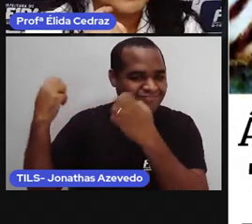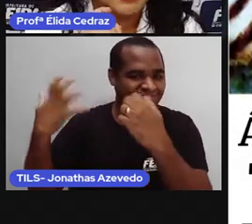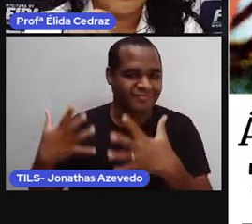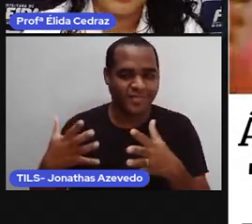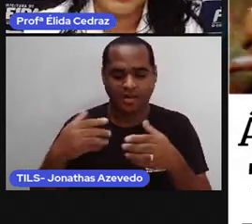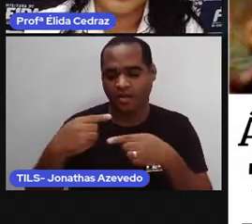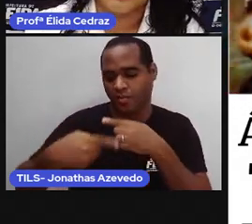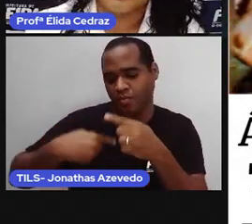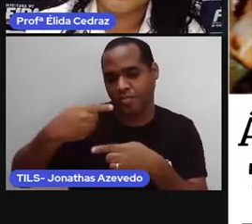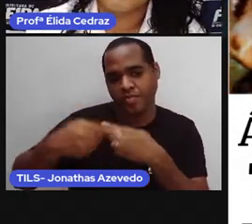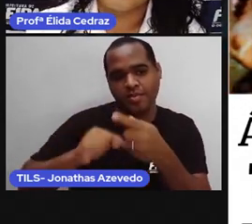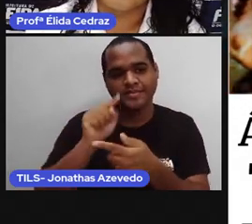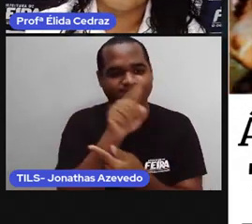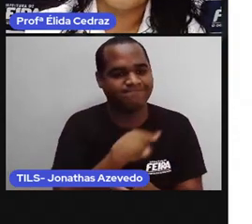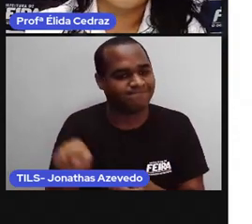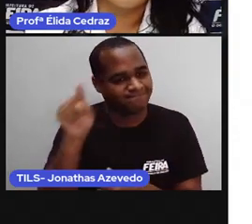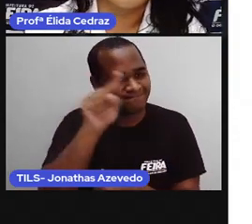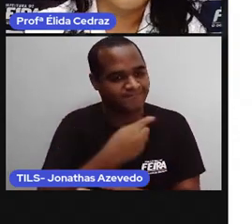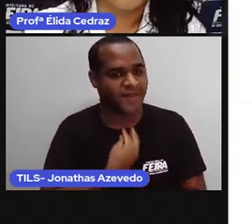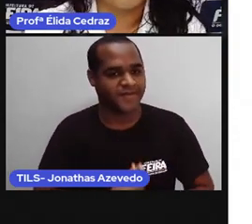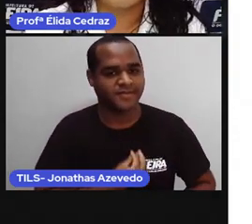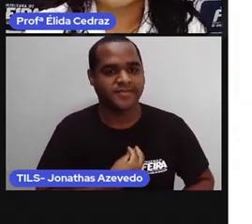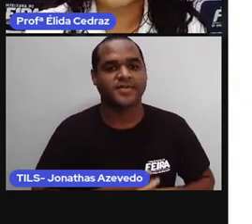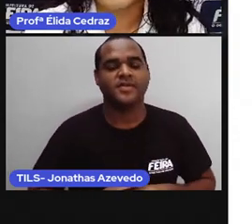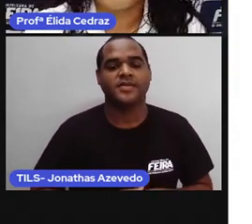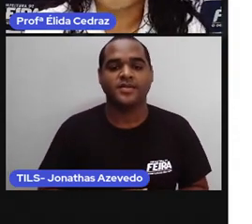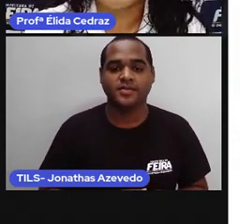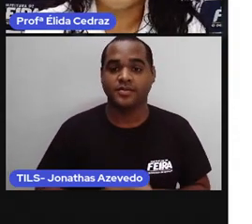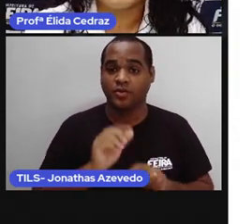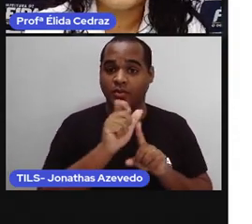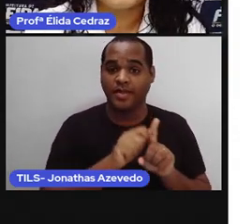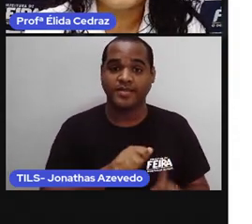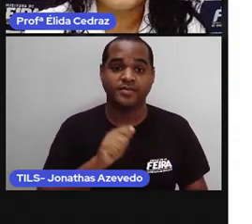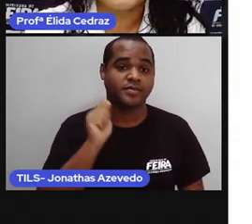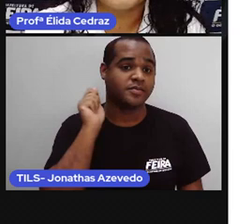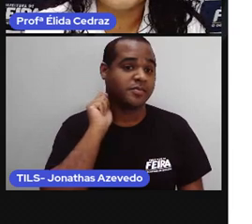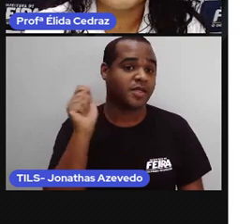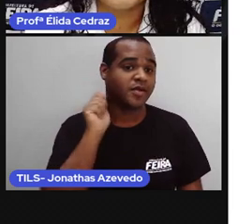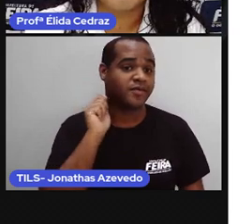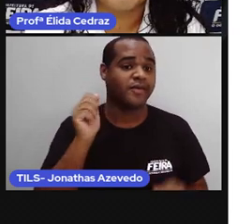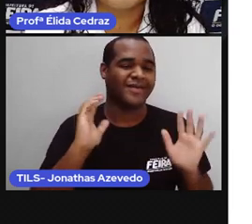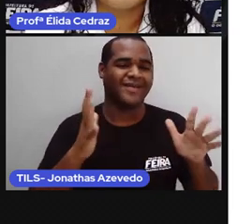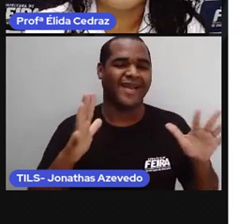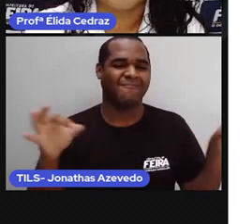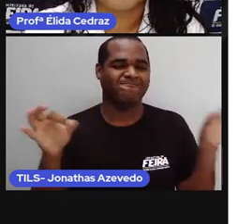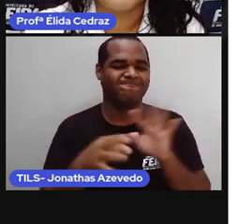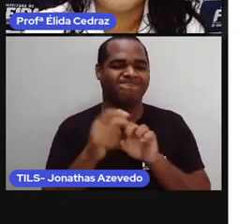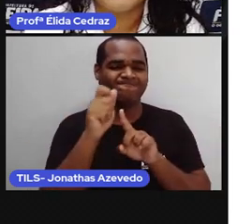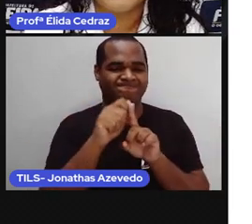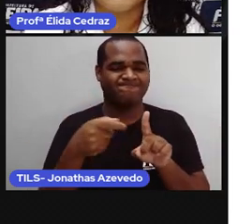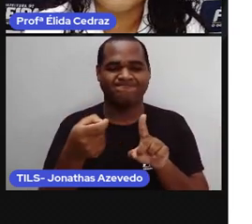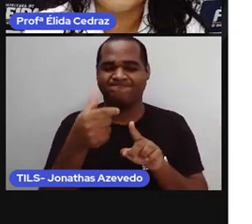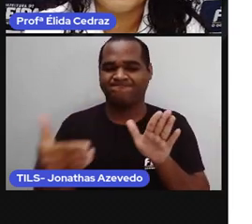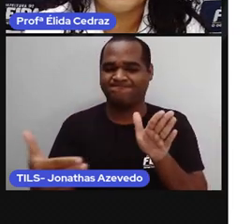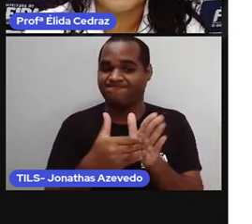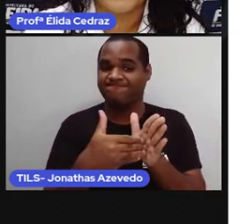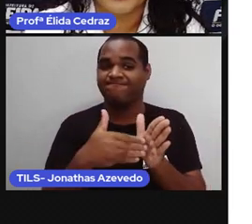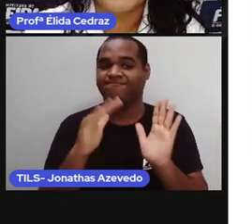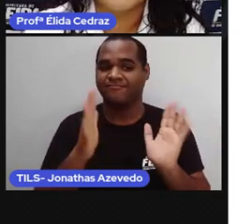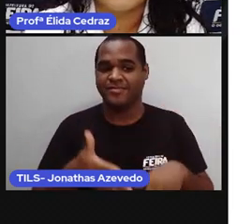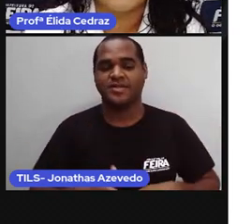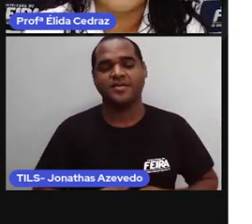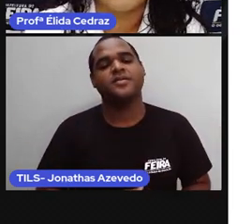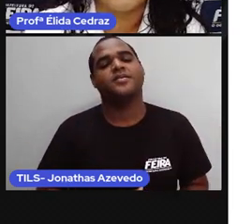Fases da Vida. O mês de abril está chegando ao seu final, gente.